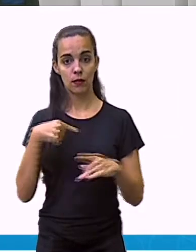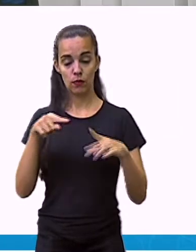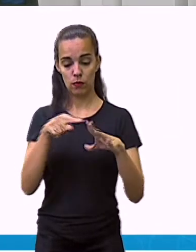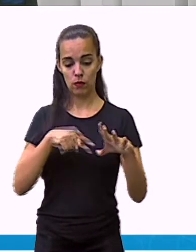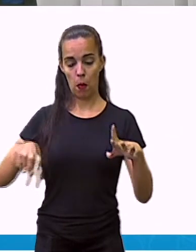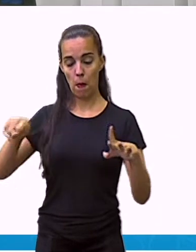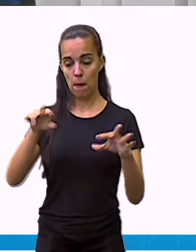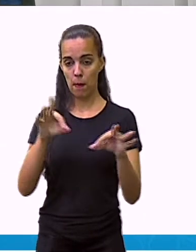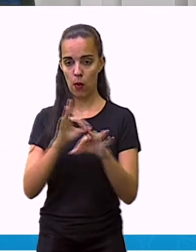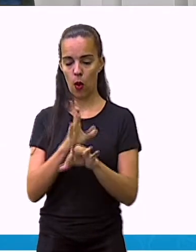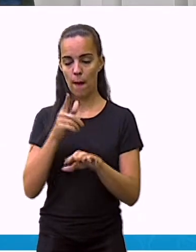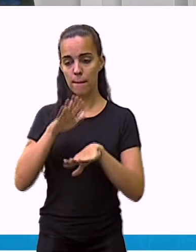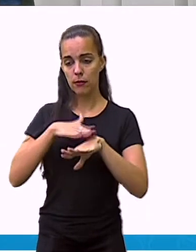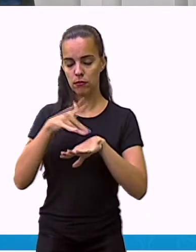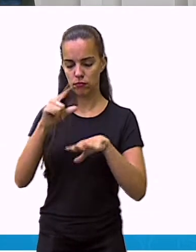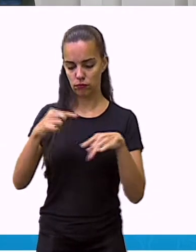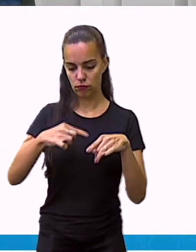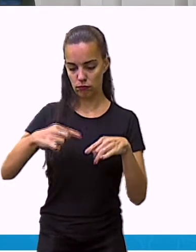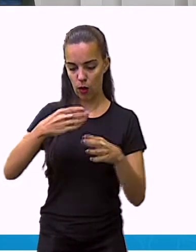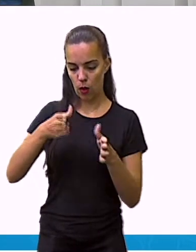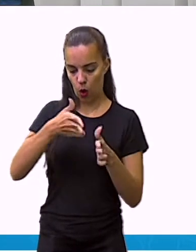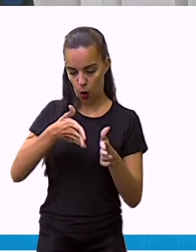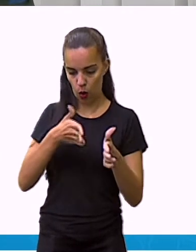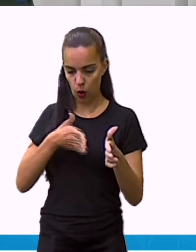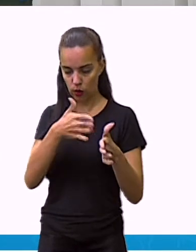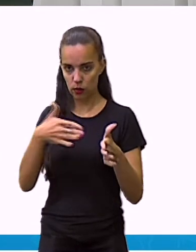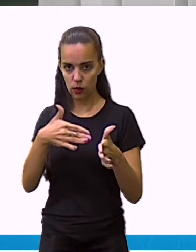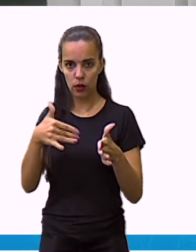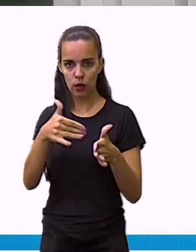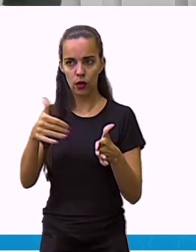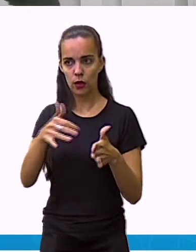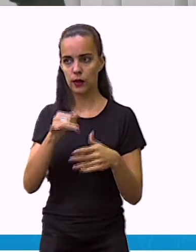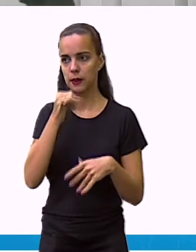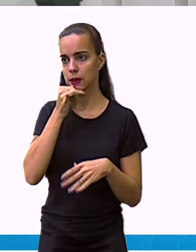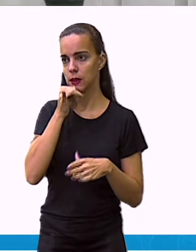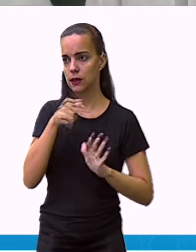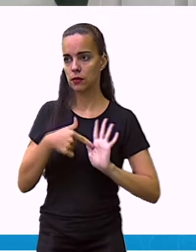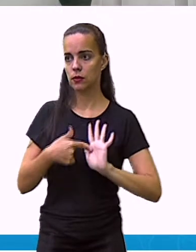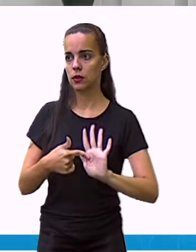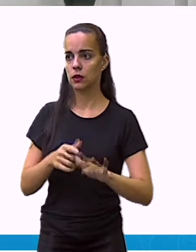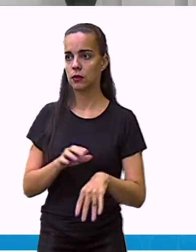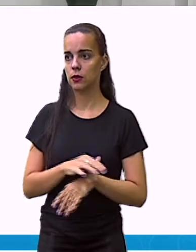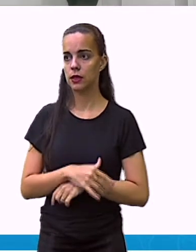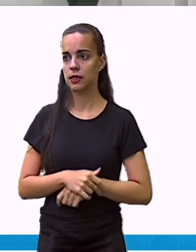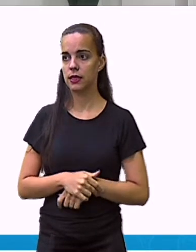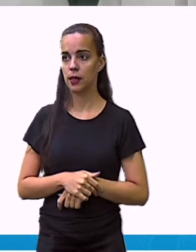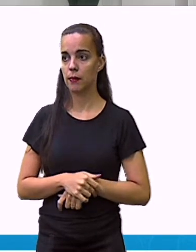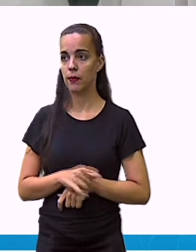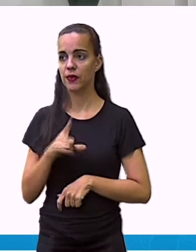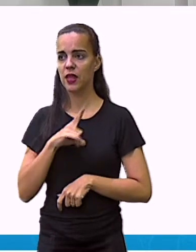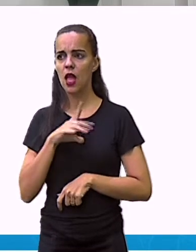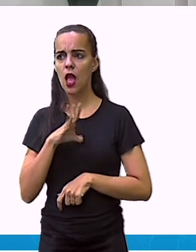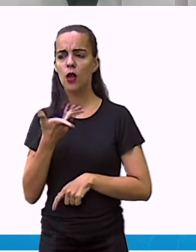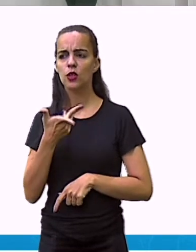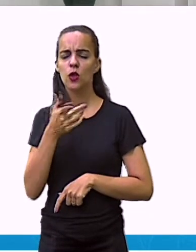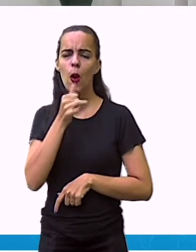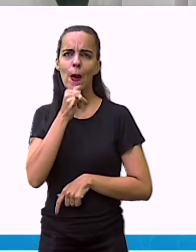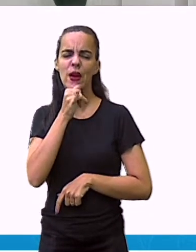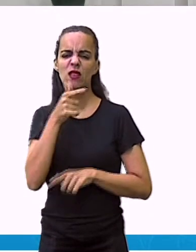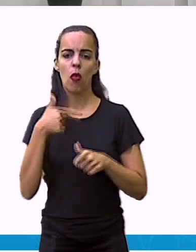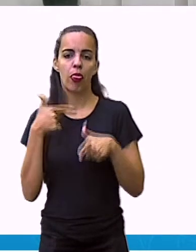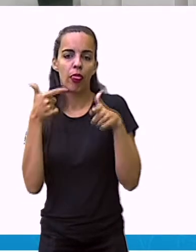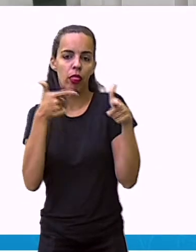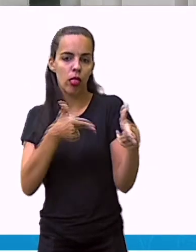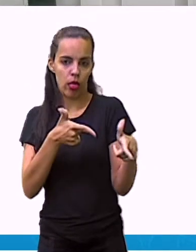todo mundo chama esse gráfico pelo apelido, ok? Esse é um apelido, não é nome. O